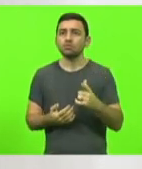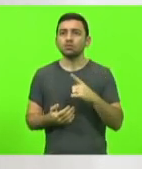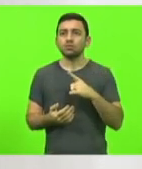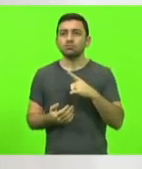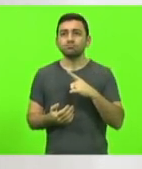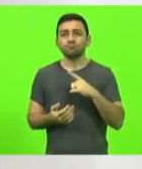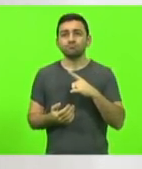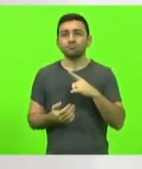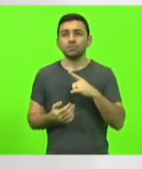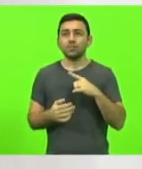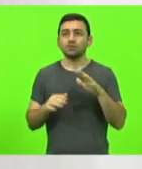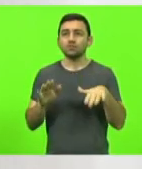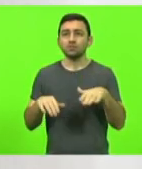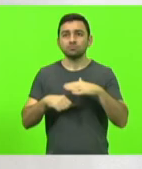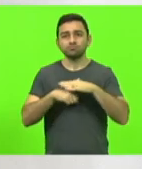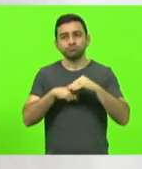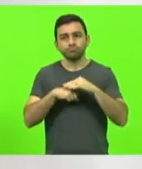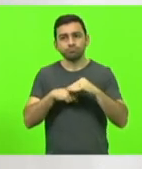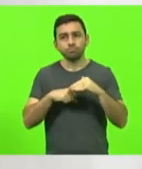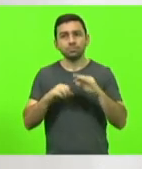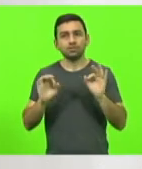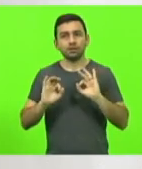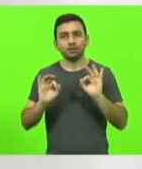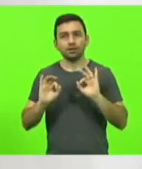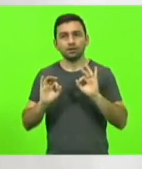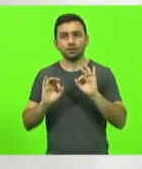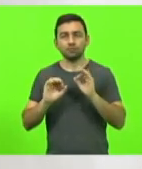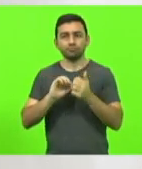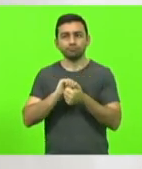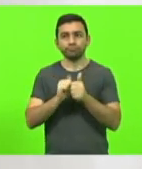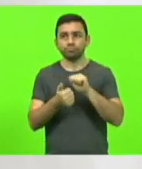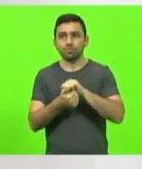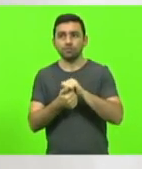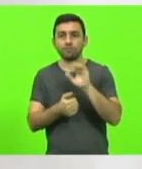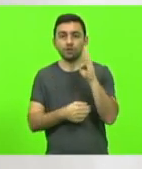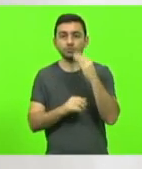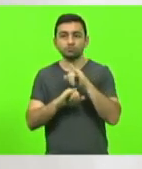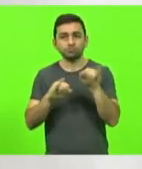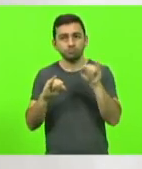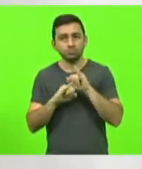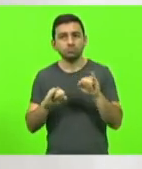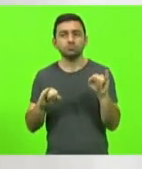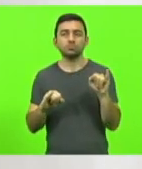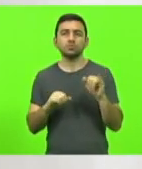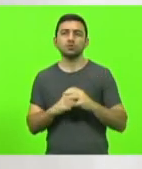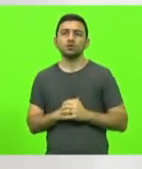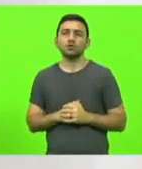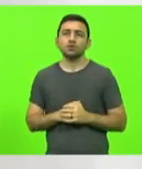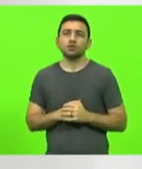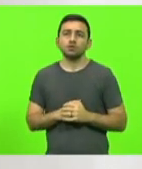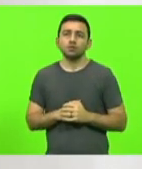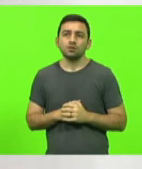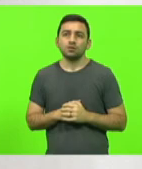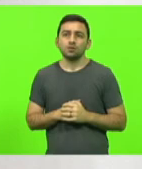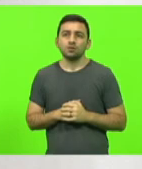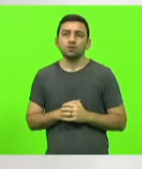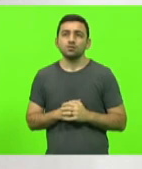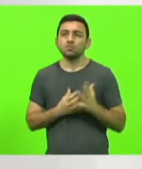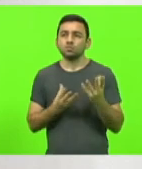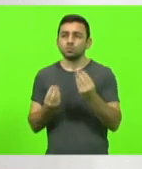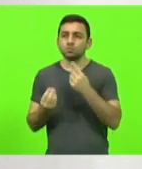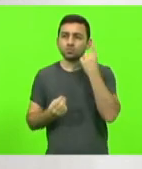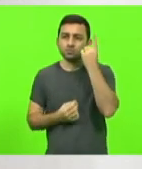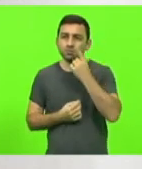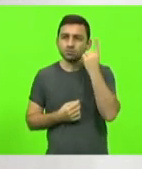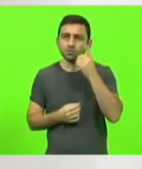muito gentil esse assunto, distorcendo, fazendo fake news e boa parte dos deputados